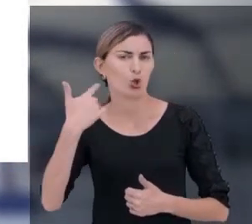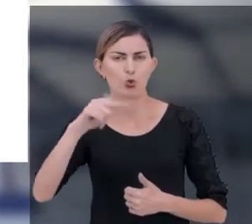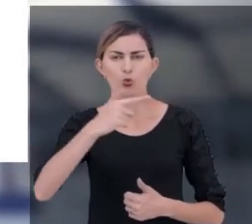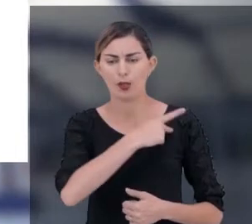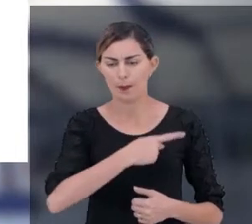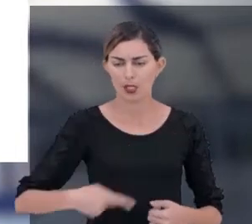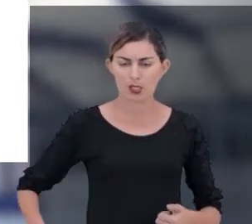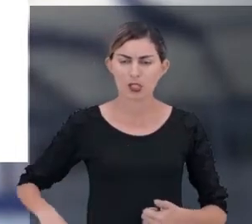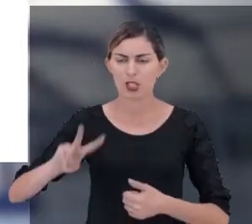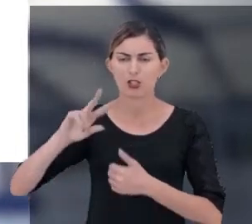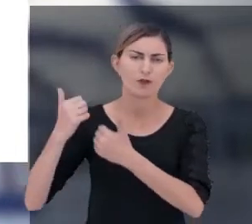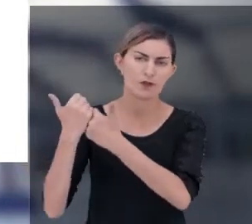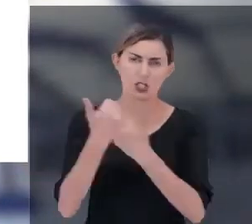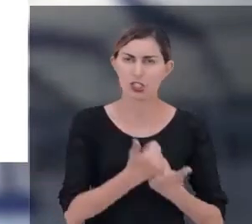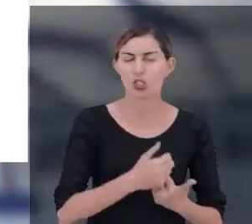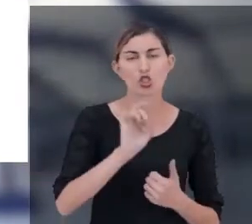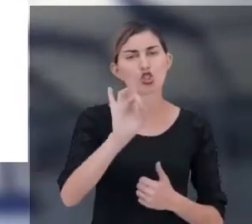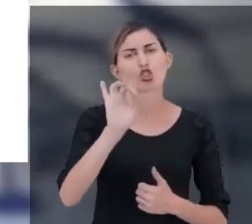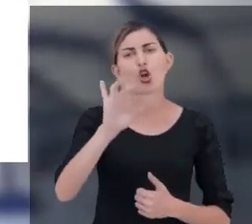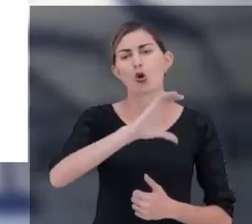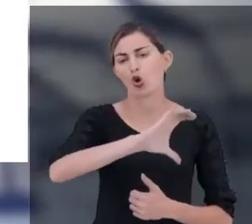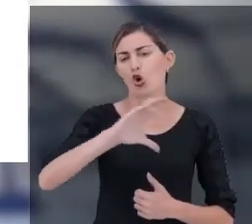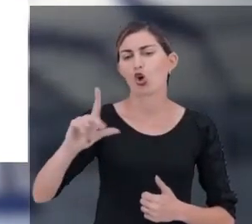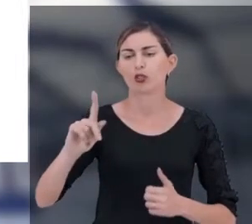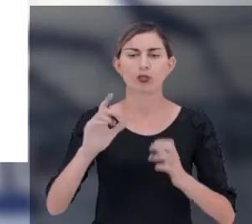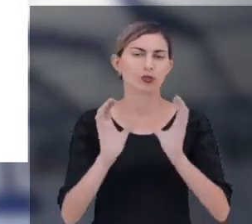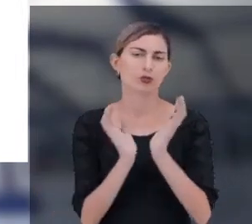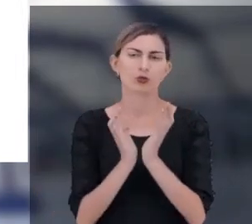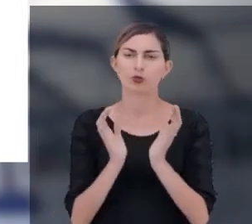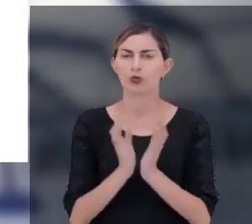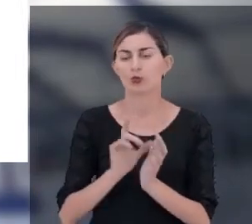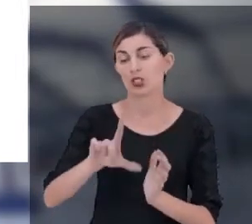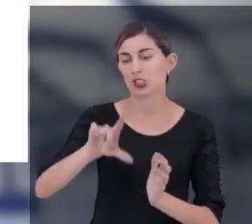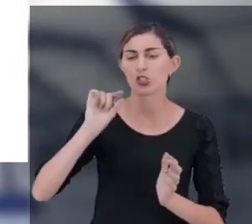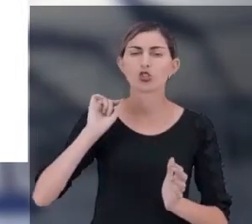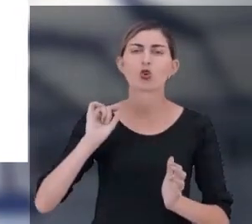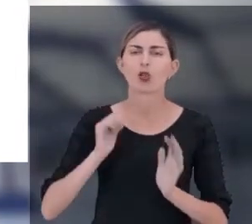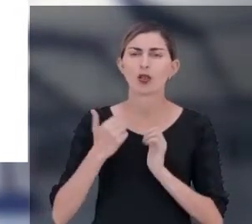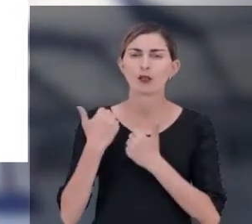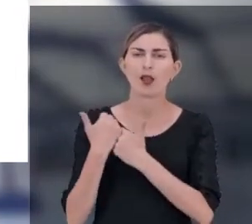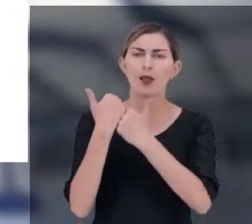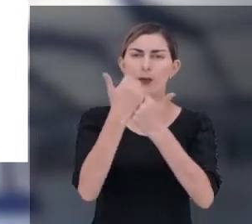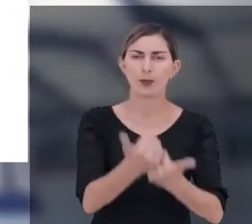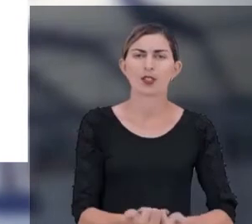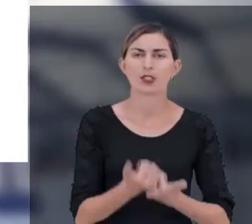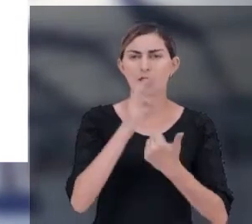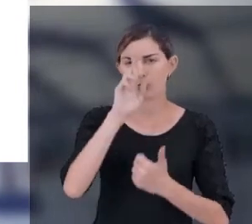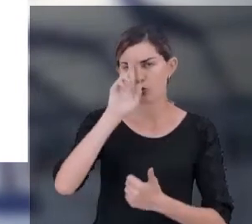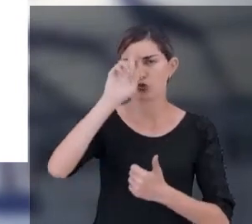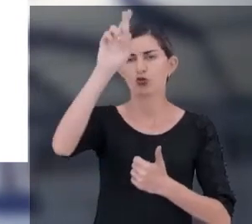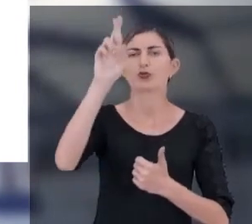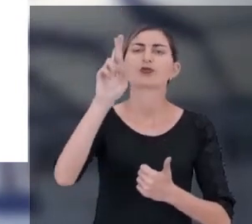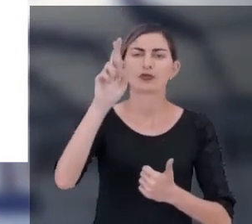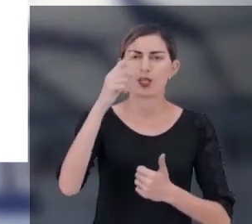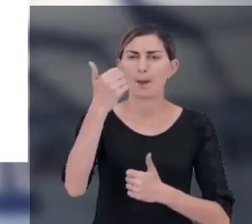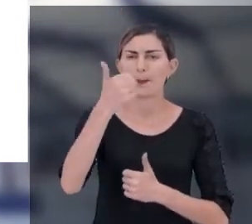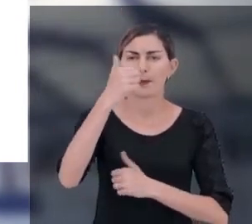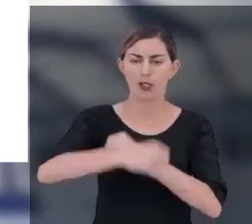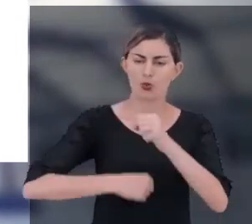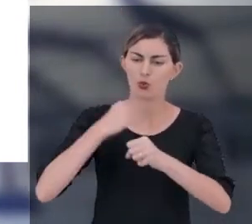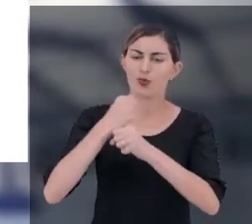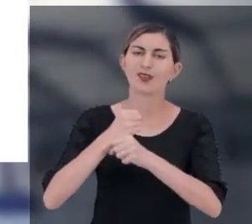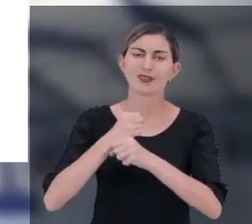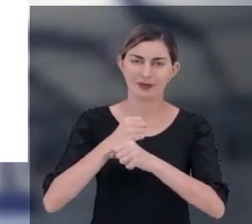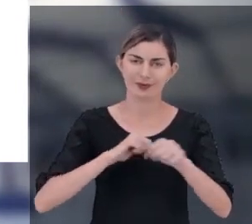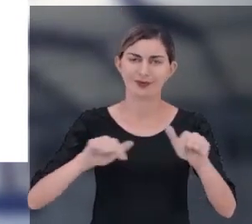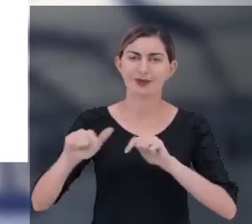-presidente, e sim o coordenador do grupo, que será escolhido pela representação do empregador no primeiro ano de